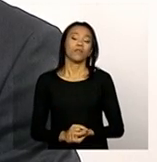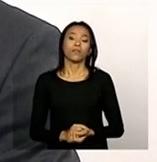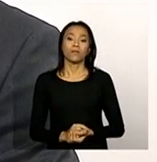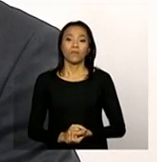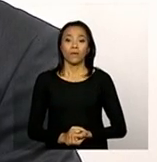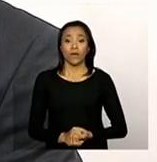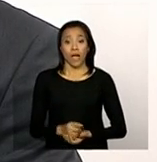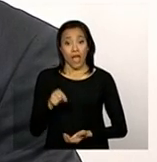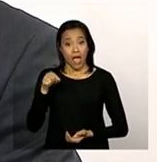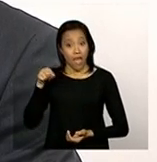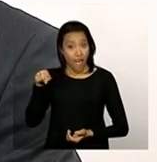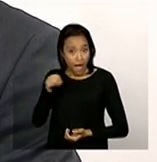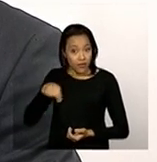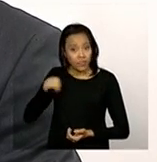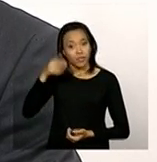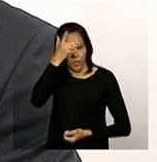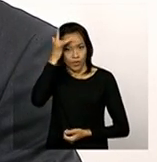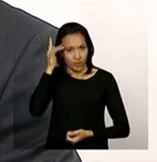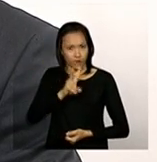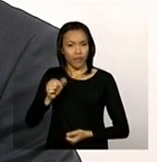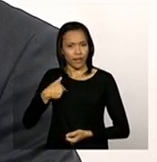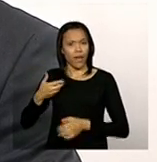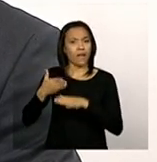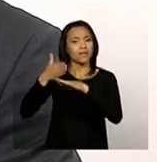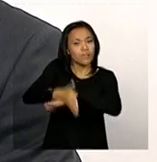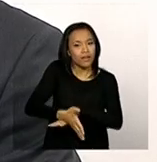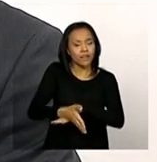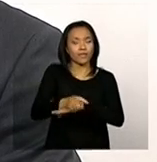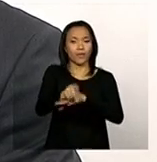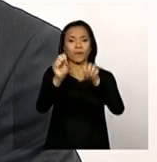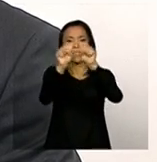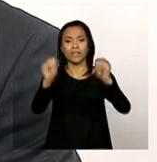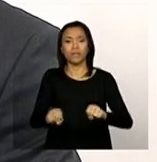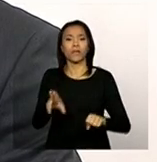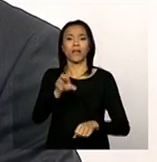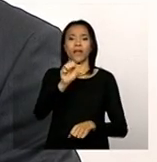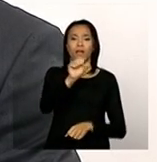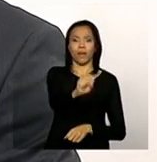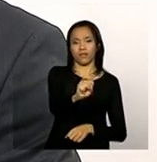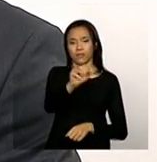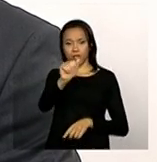pessoas vão ter acesso aos nossos sistemas através do SA, que é o Sistema de Autenticação e Autorização.